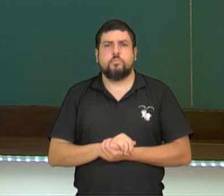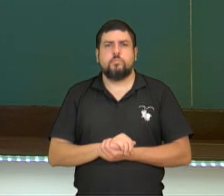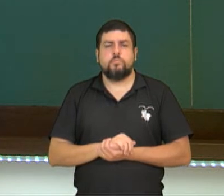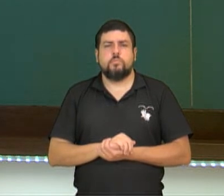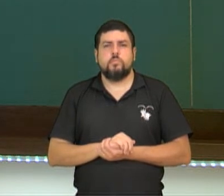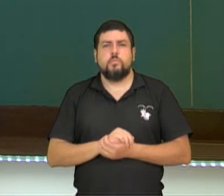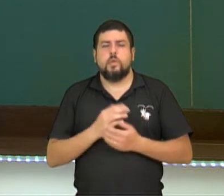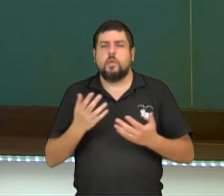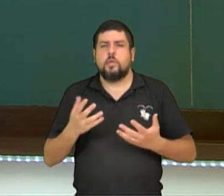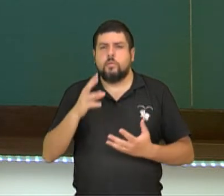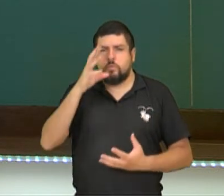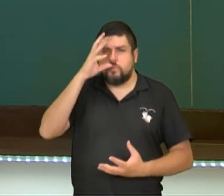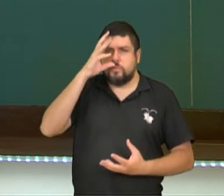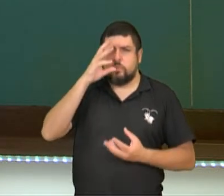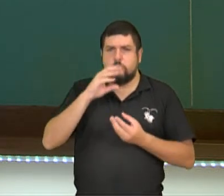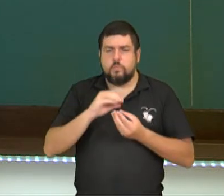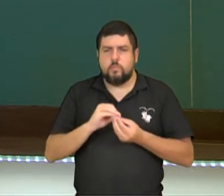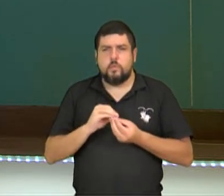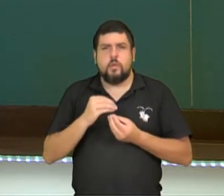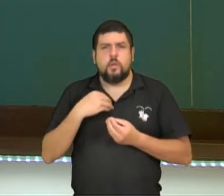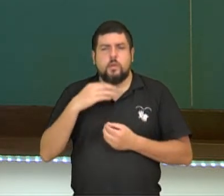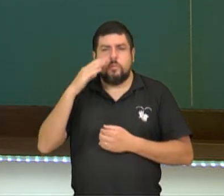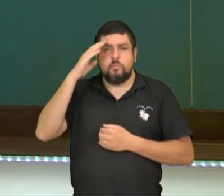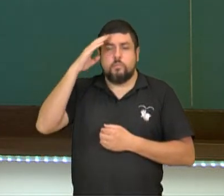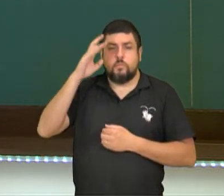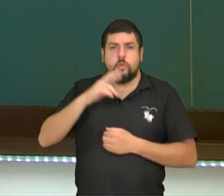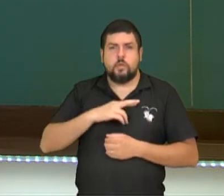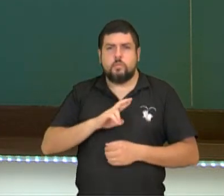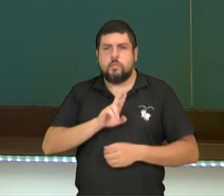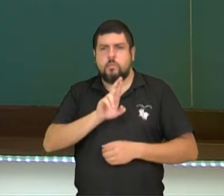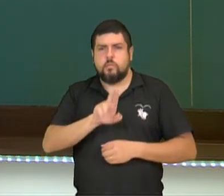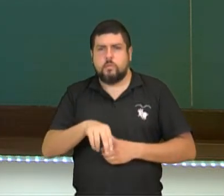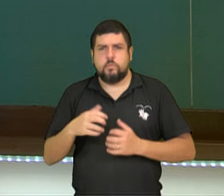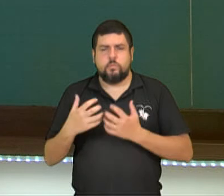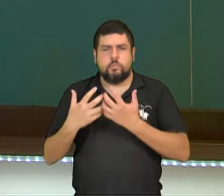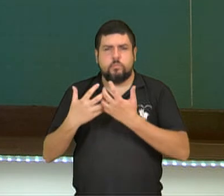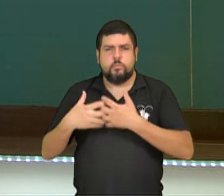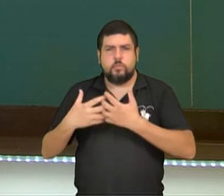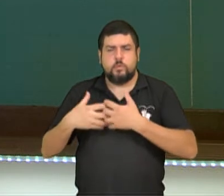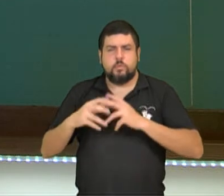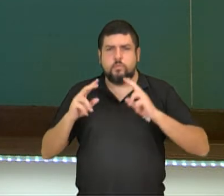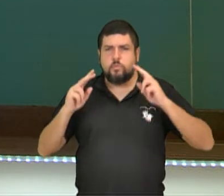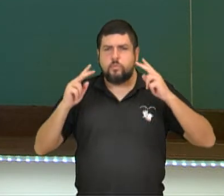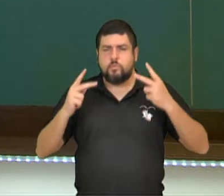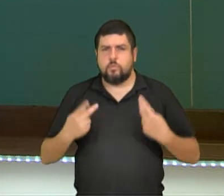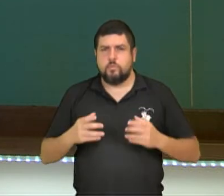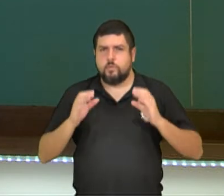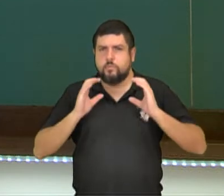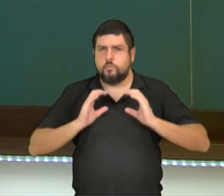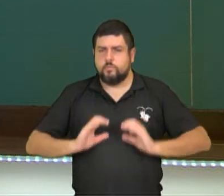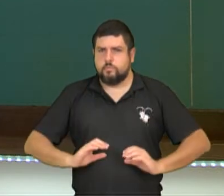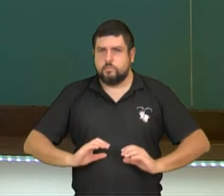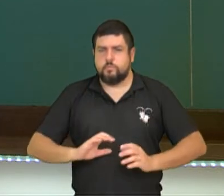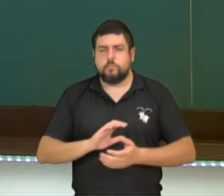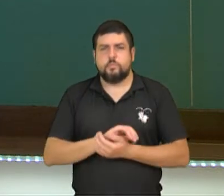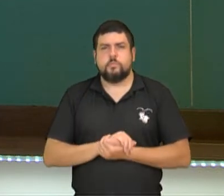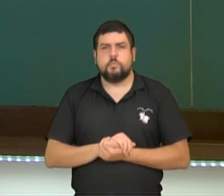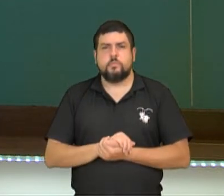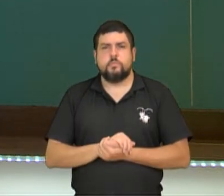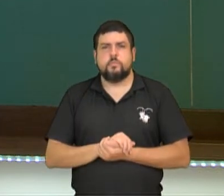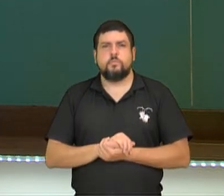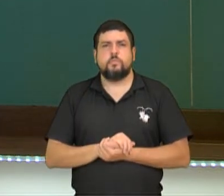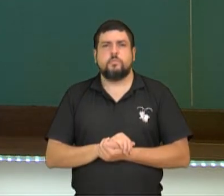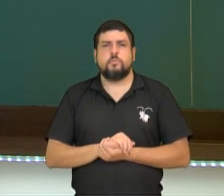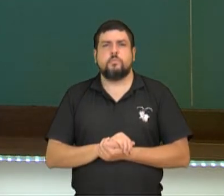princípio racional para as condutas humanas. Essa noção de dever na ética kantiana é